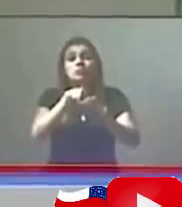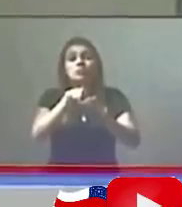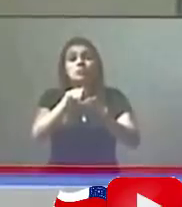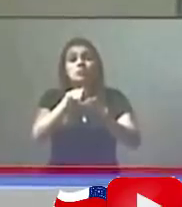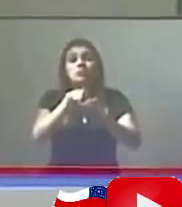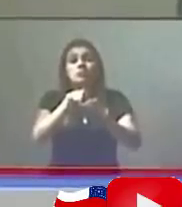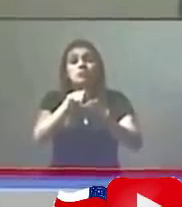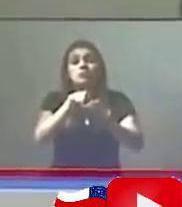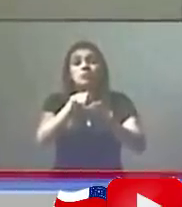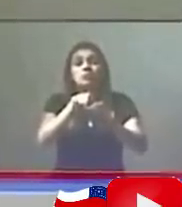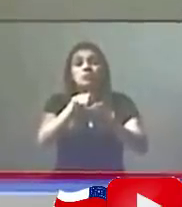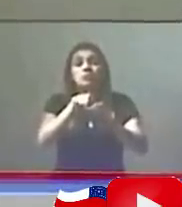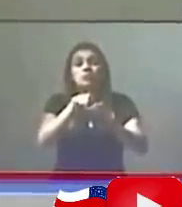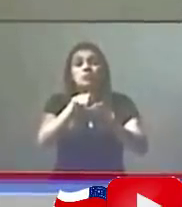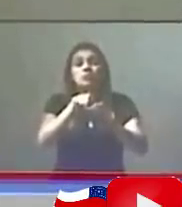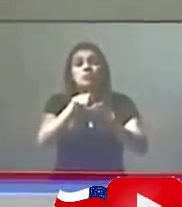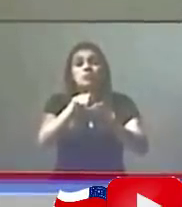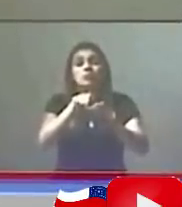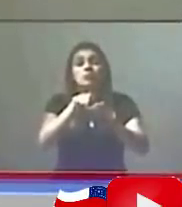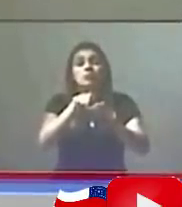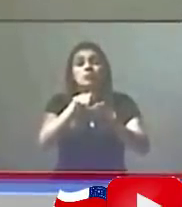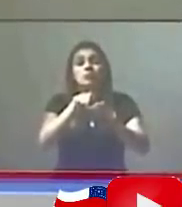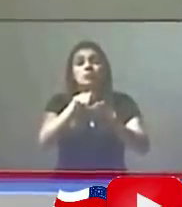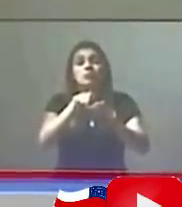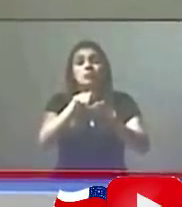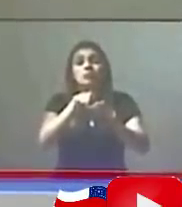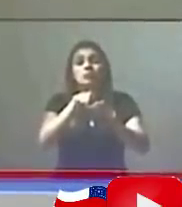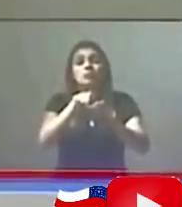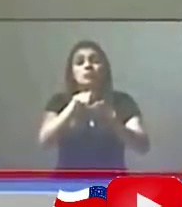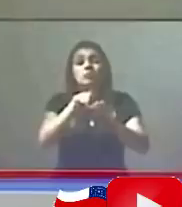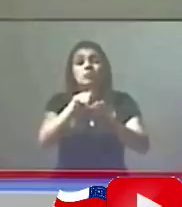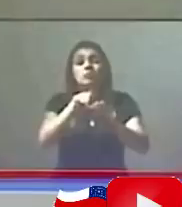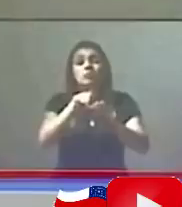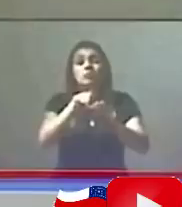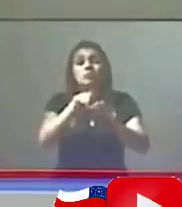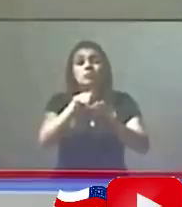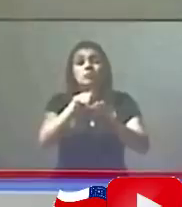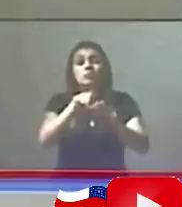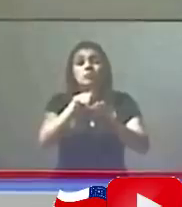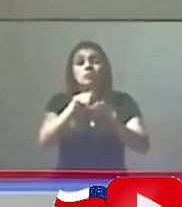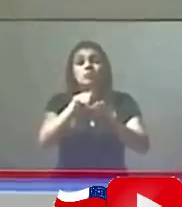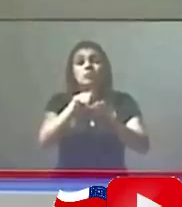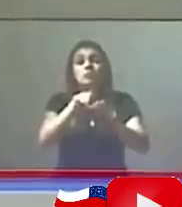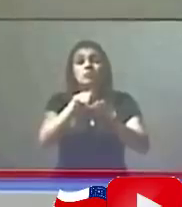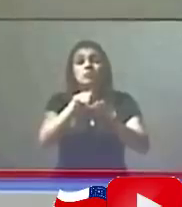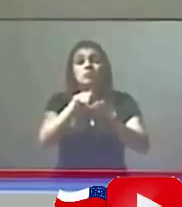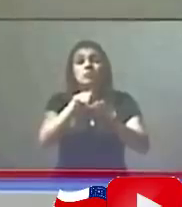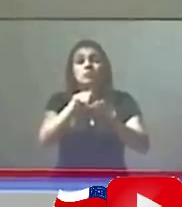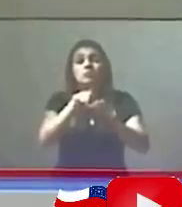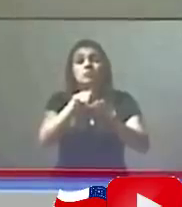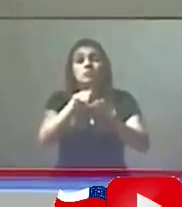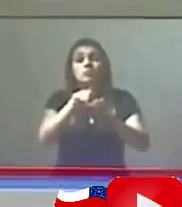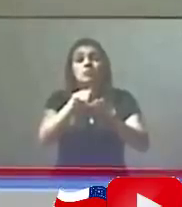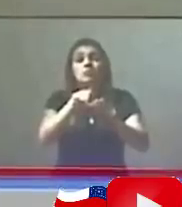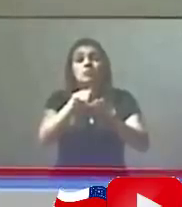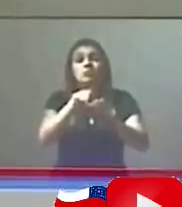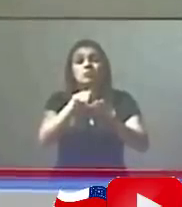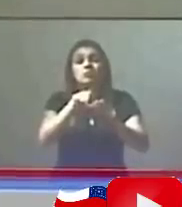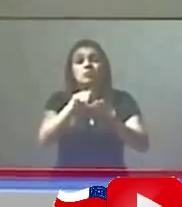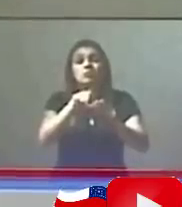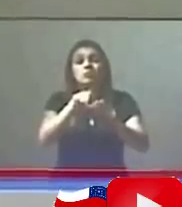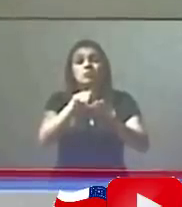Ô, velho, praga de urubu, não pega um cavalo gordo. Vai pra lá. Quem já está no brico de urubu é ele, o velhinho. Olha, você.